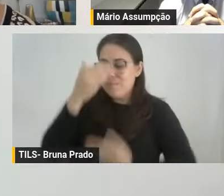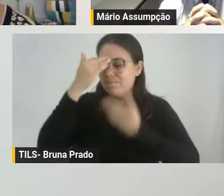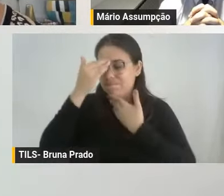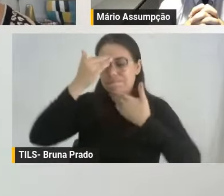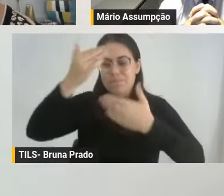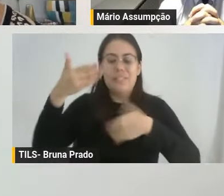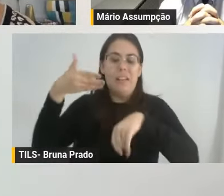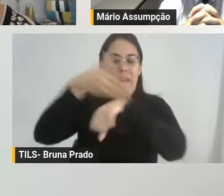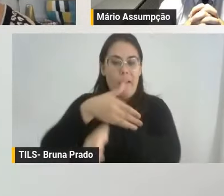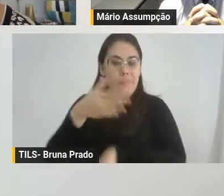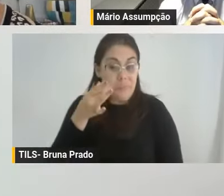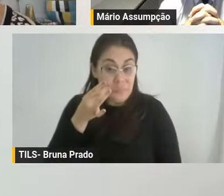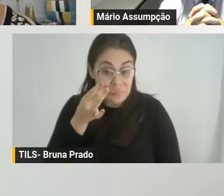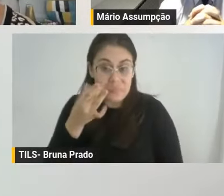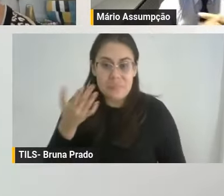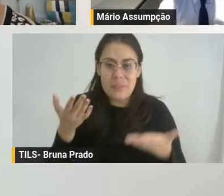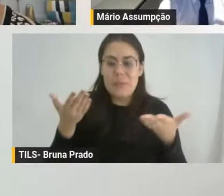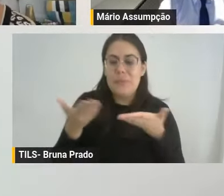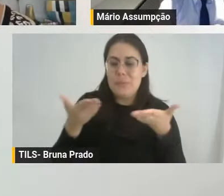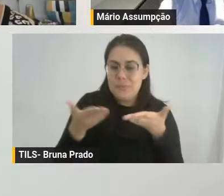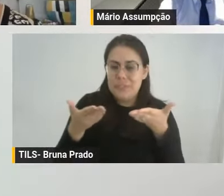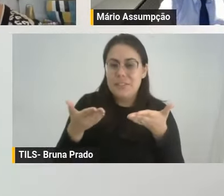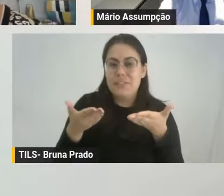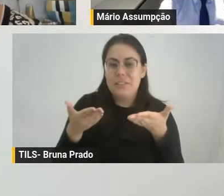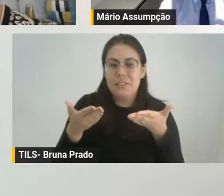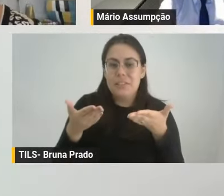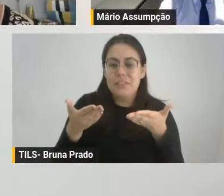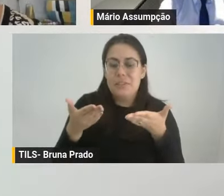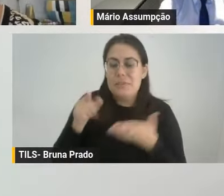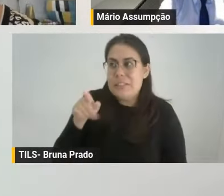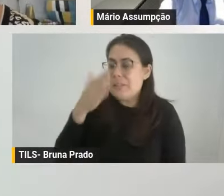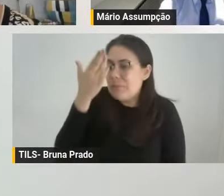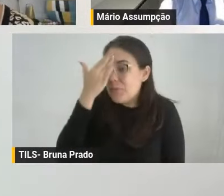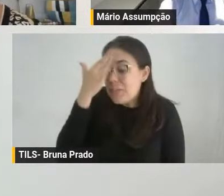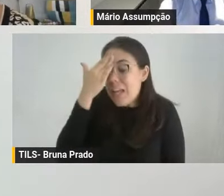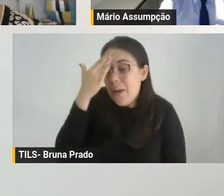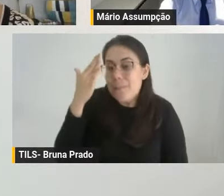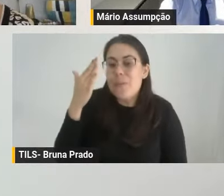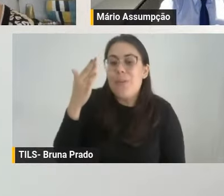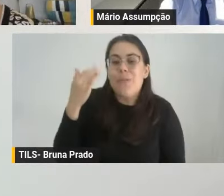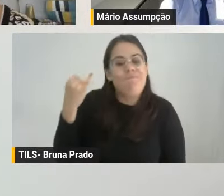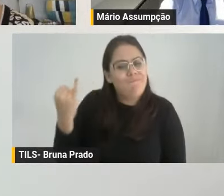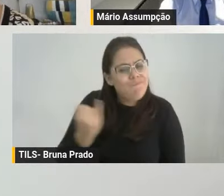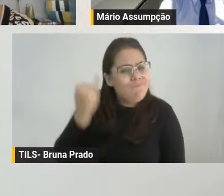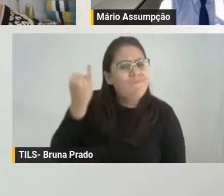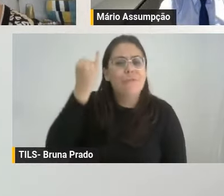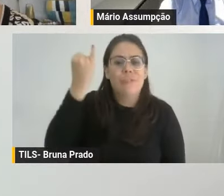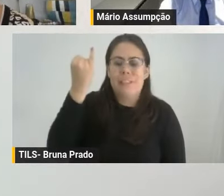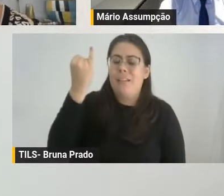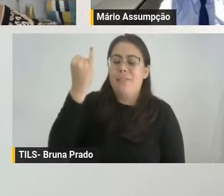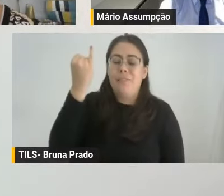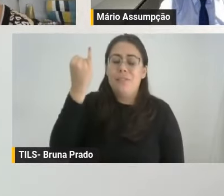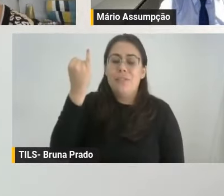presença aqui, para nós, o senhor não tem noção do quanto a sua presença é importante